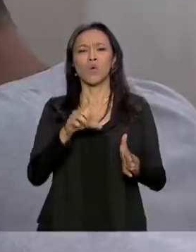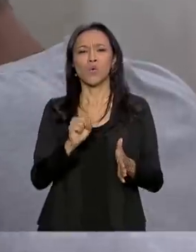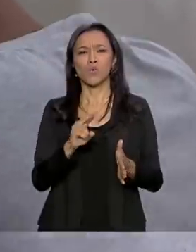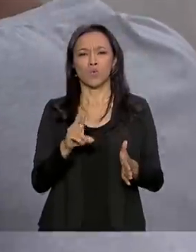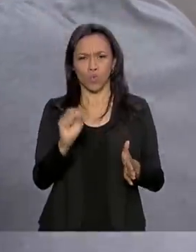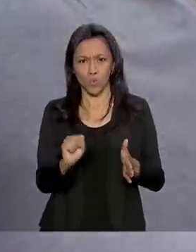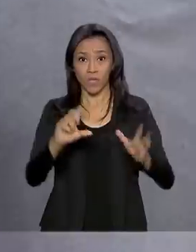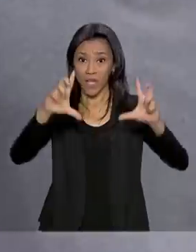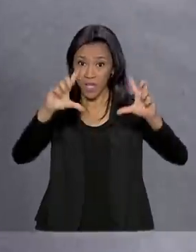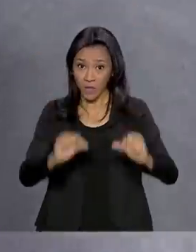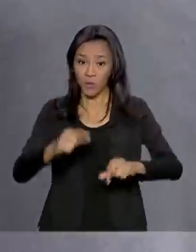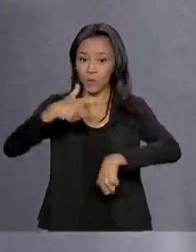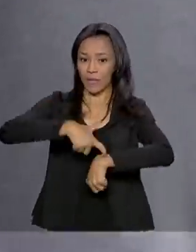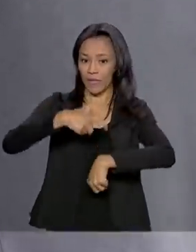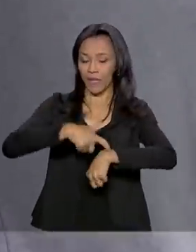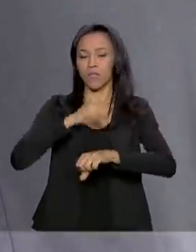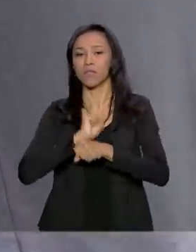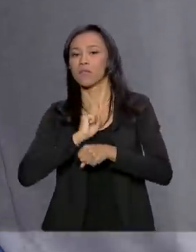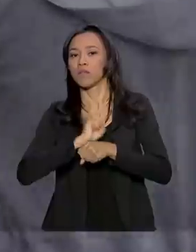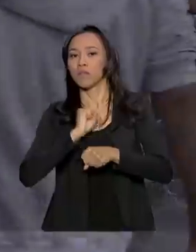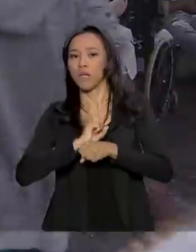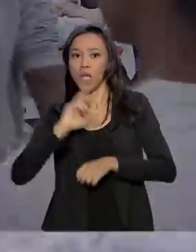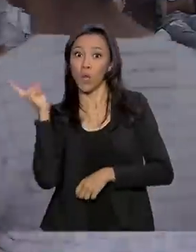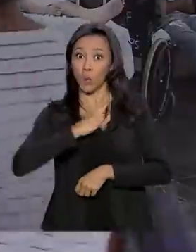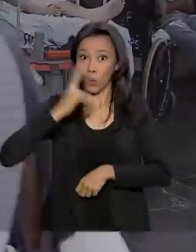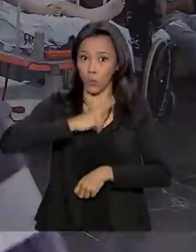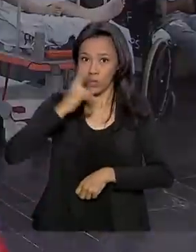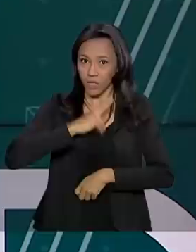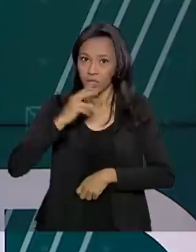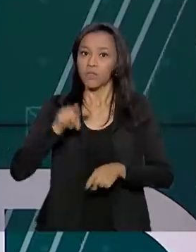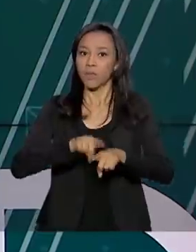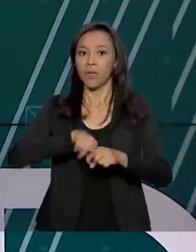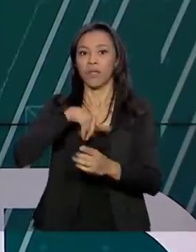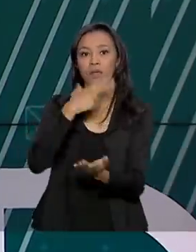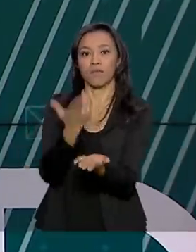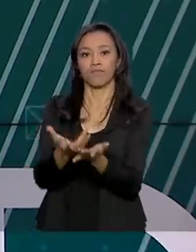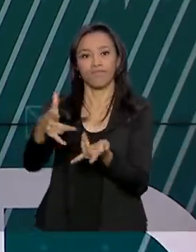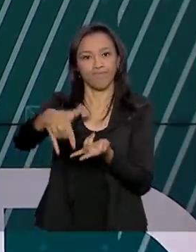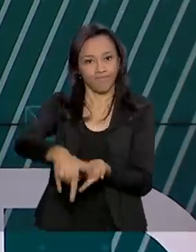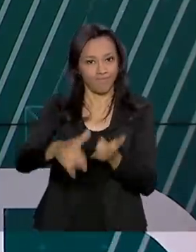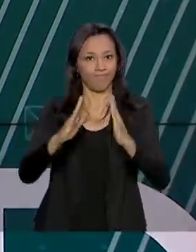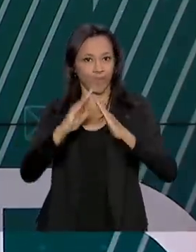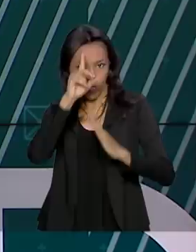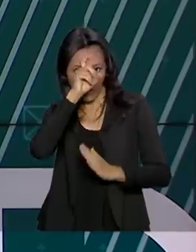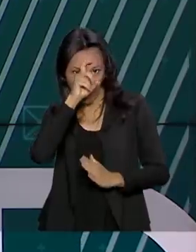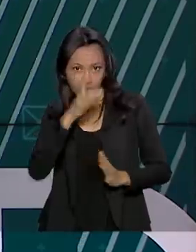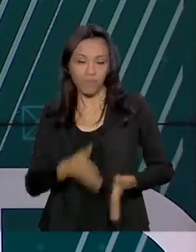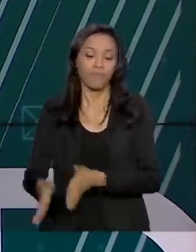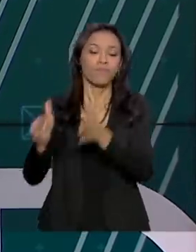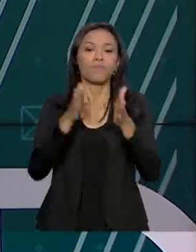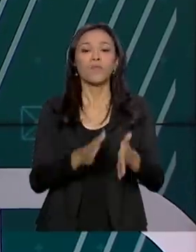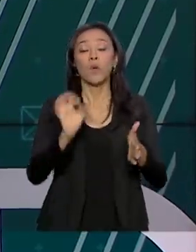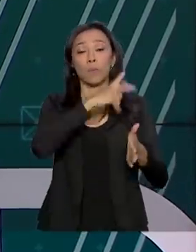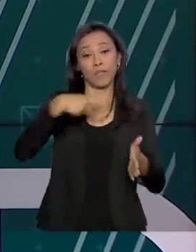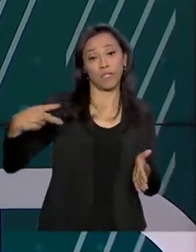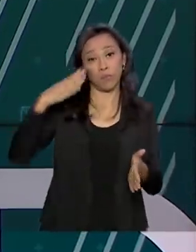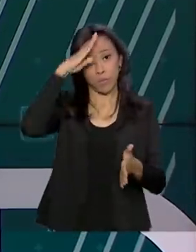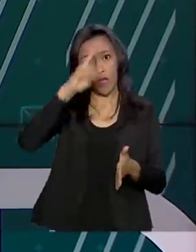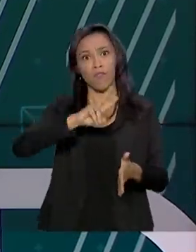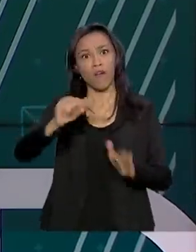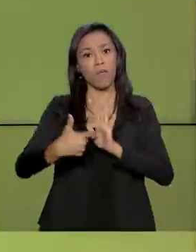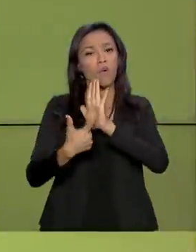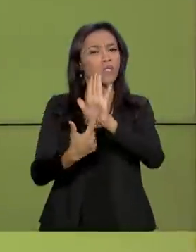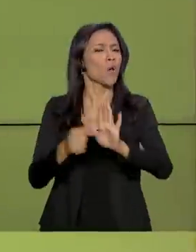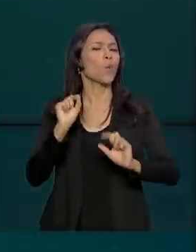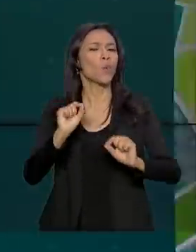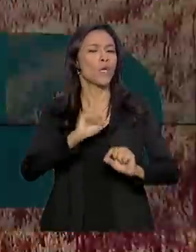metade o tempo de espera na emergência e internação. E veja também na ONU, o presidente Jair Bolsonaro vai mostrar o que